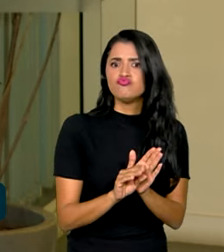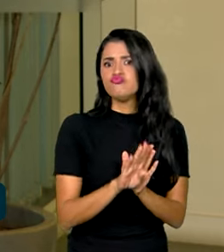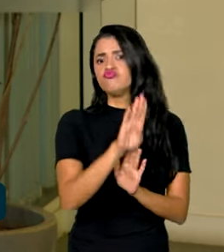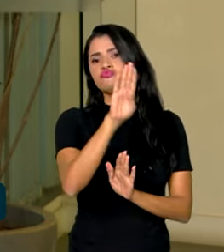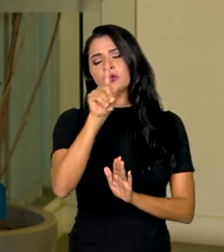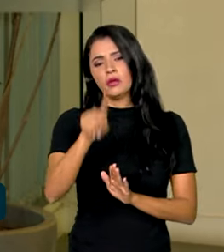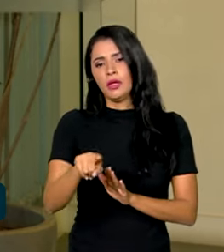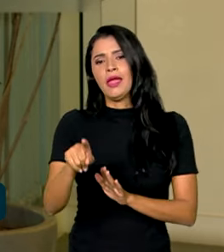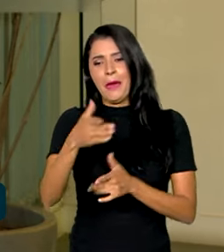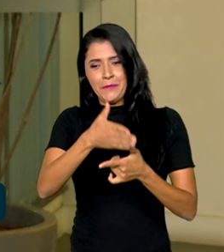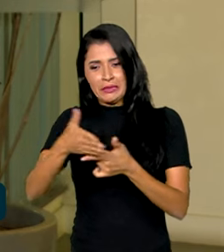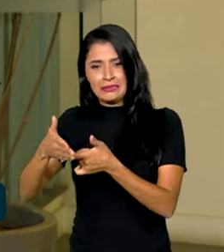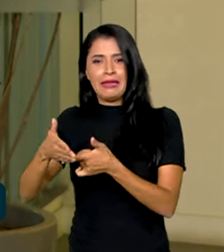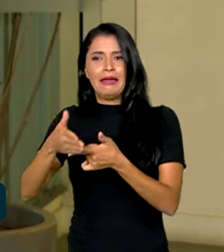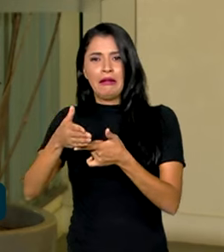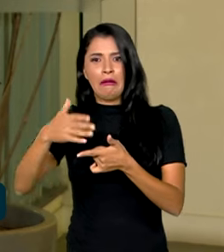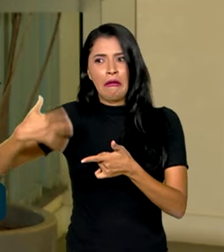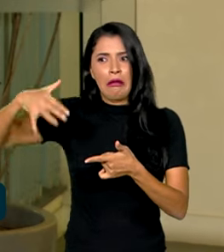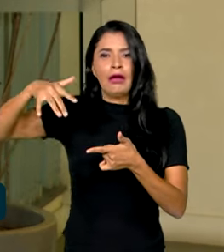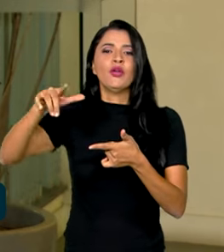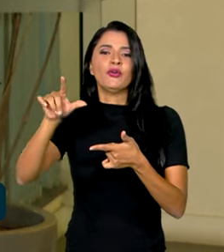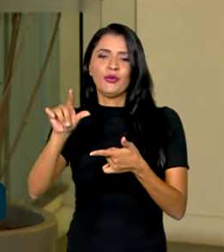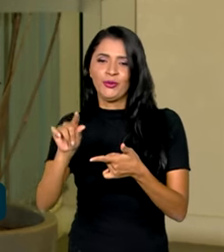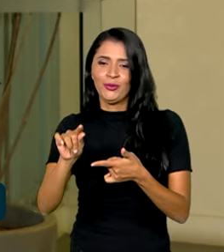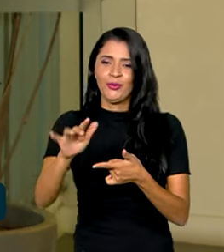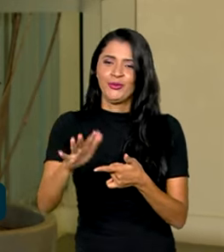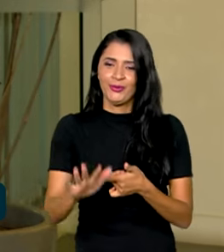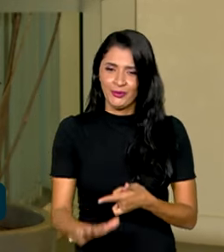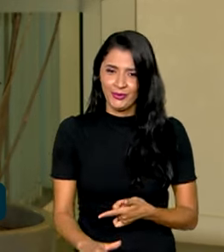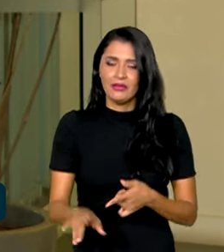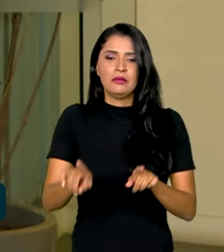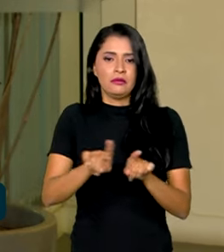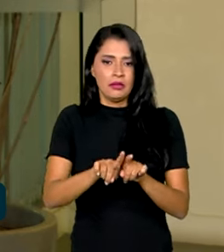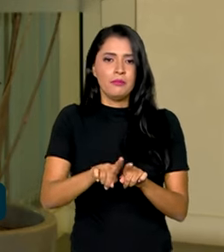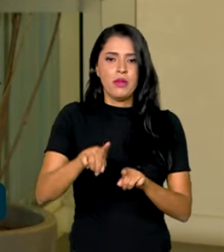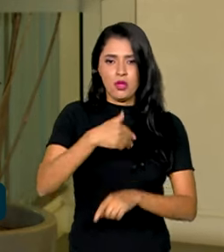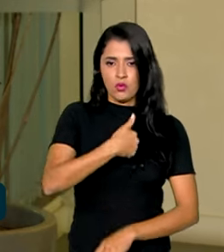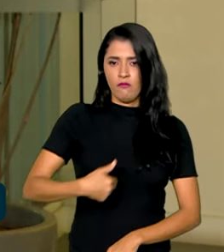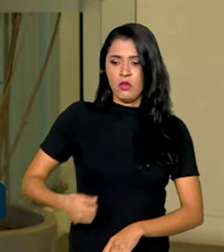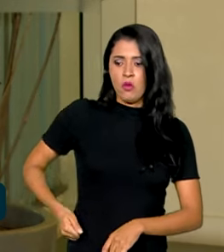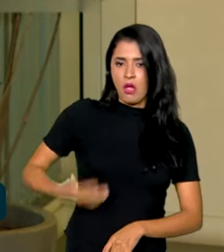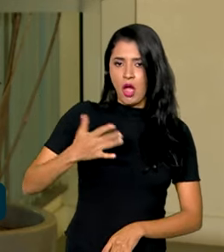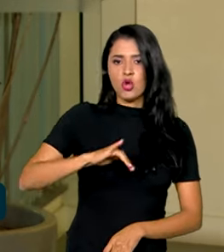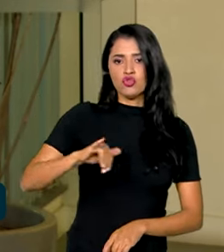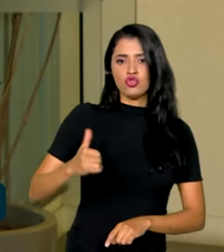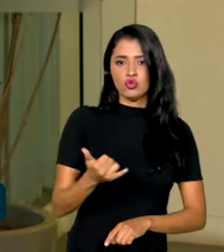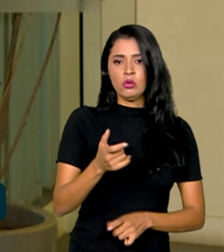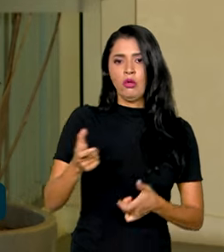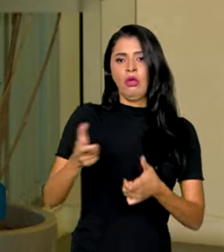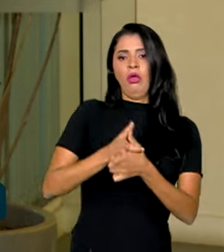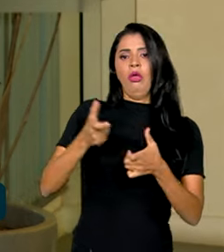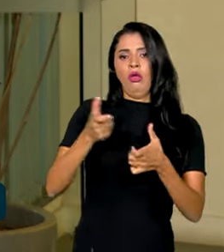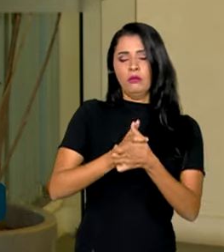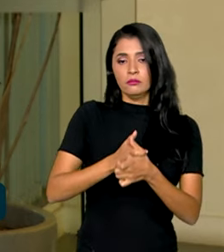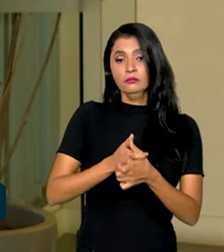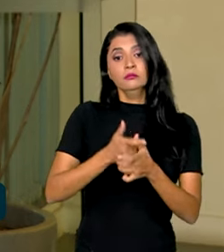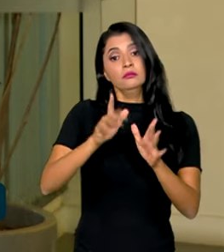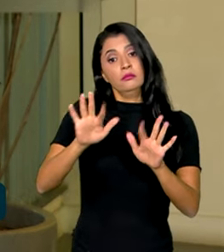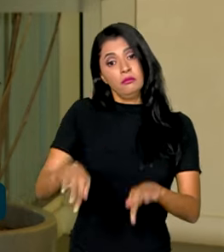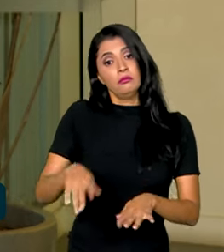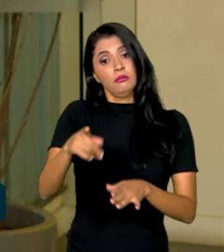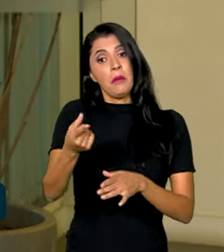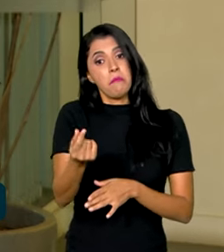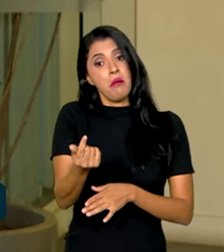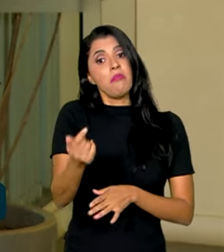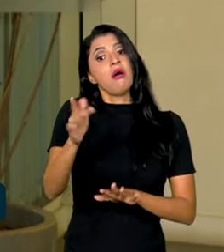parcelas que todos nós pagamos nos financiamentos, diminui também o gasto do governo com os juros da dívida. Então, no final, o crédito fica